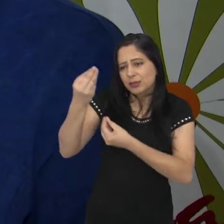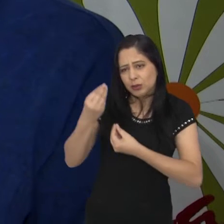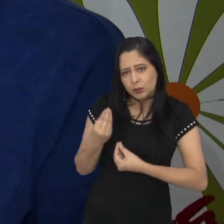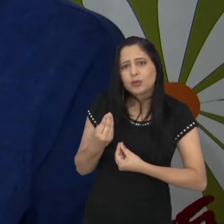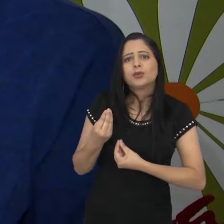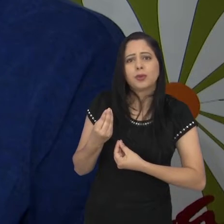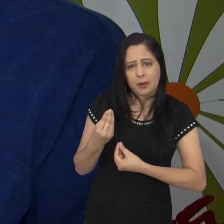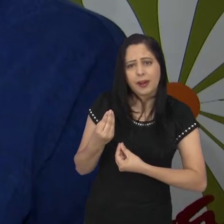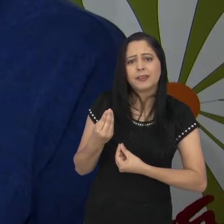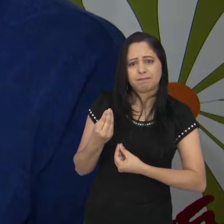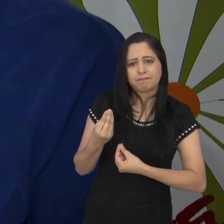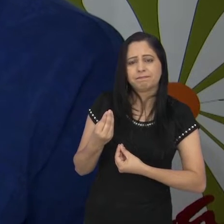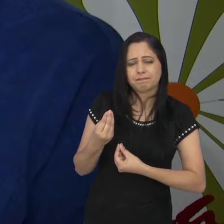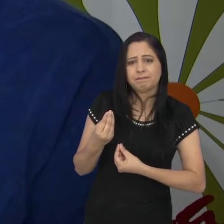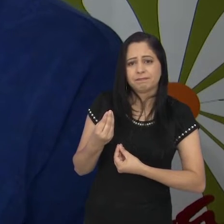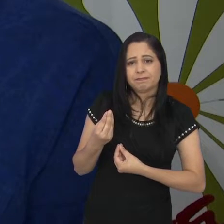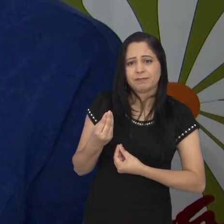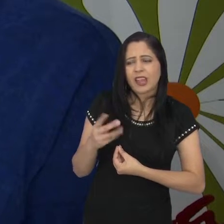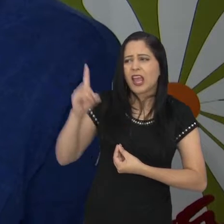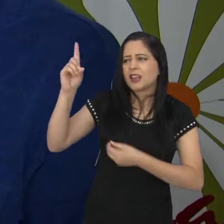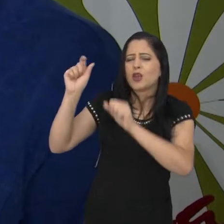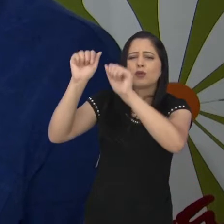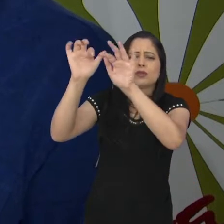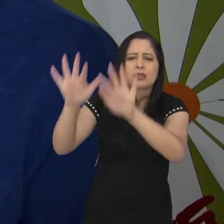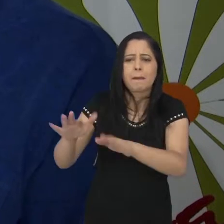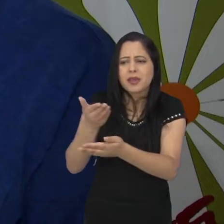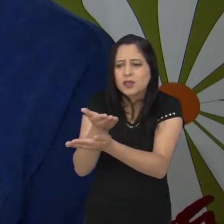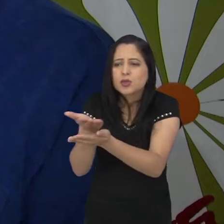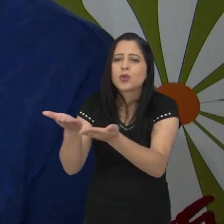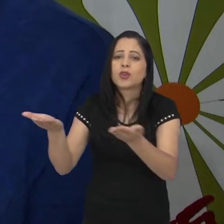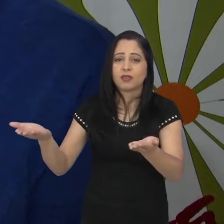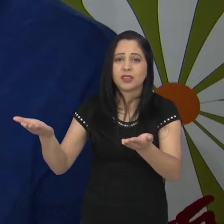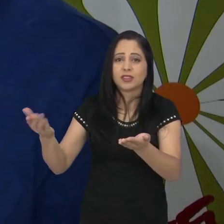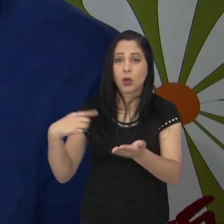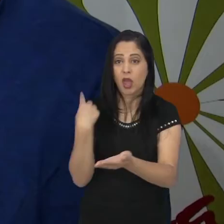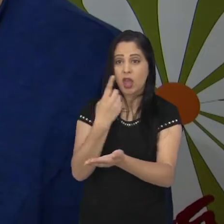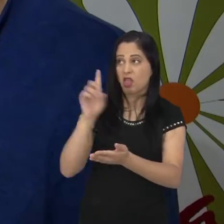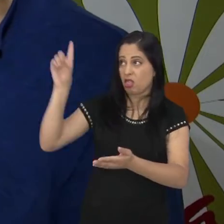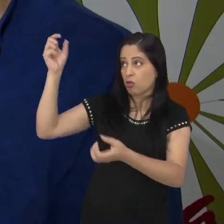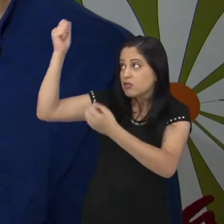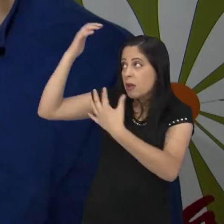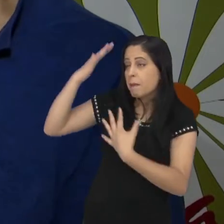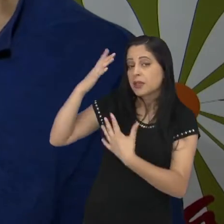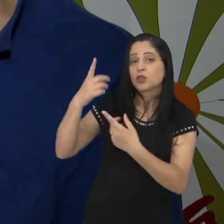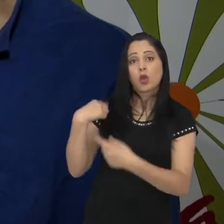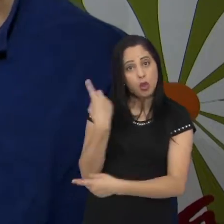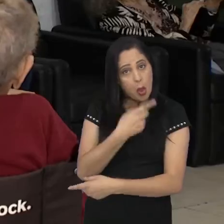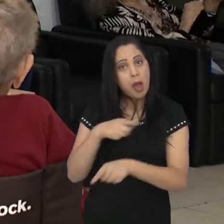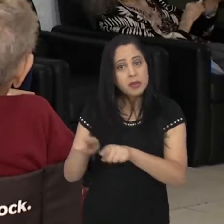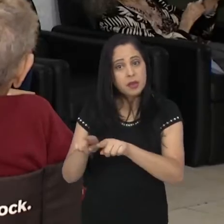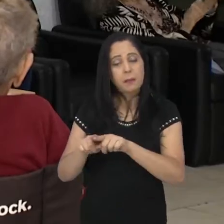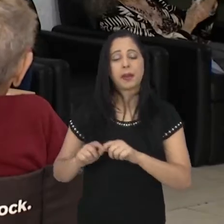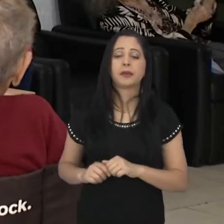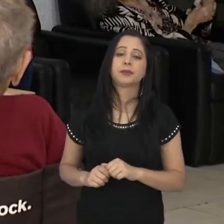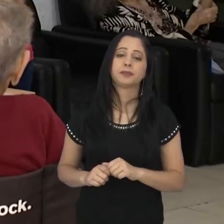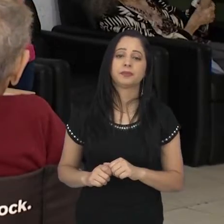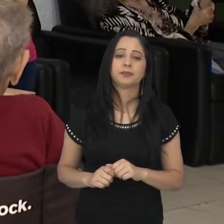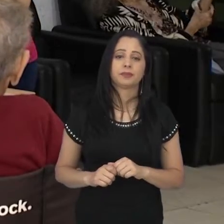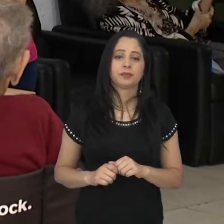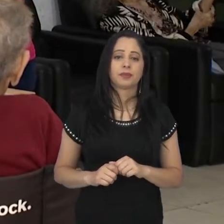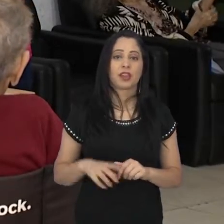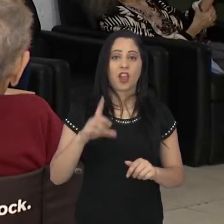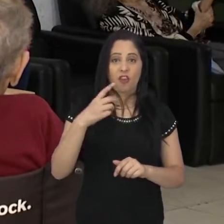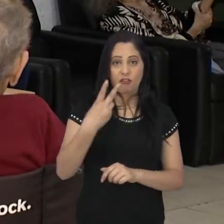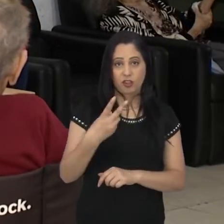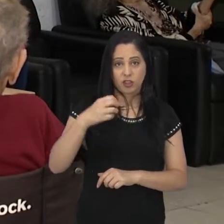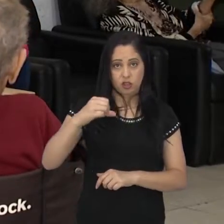para nós. E no mais, Deus que abençoe vocês e nós também. E vale lembrar que